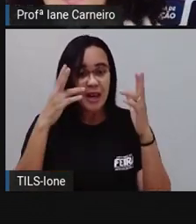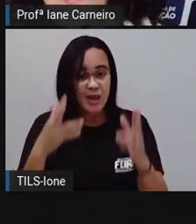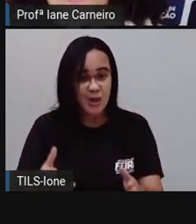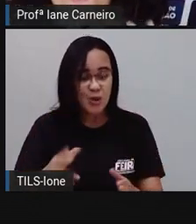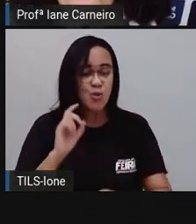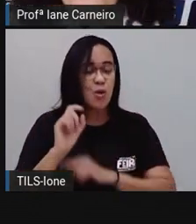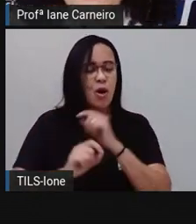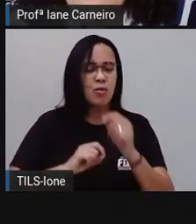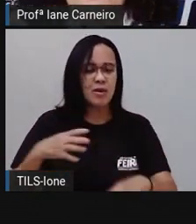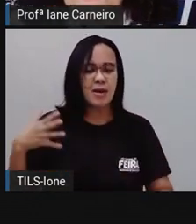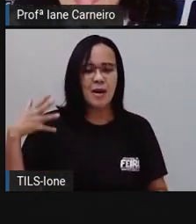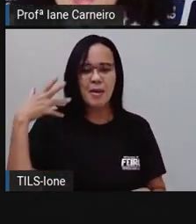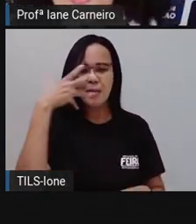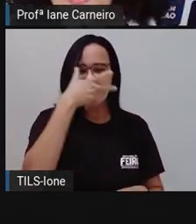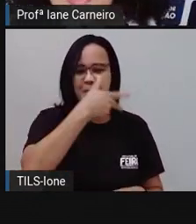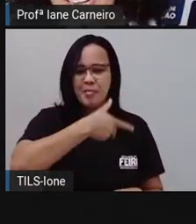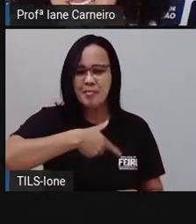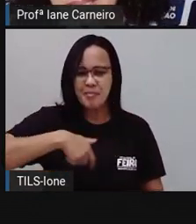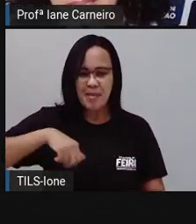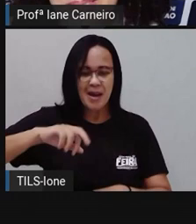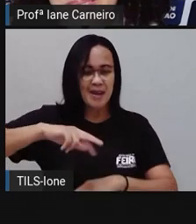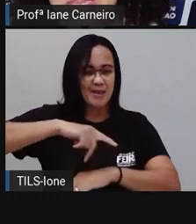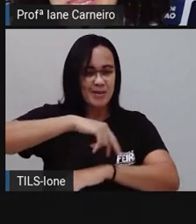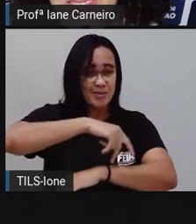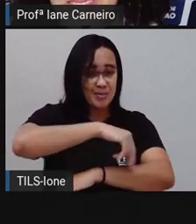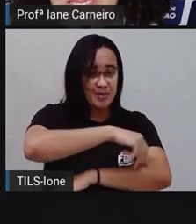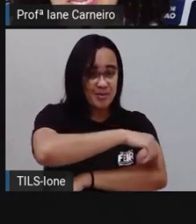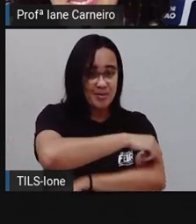modelos, cumprindo o prévio contrato.